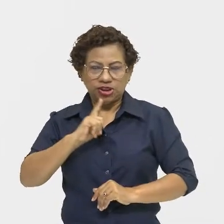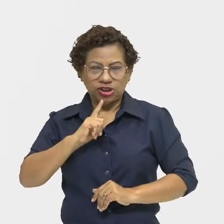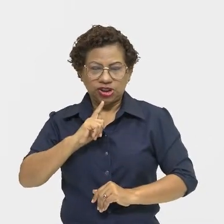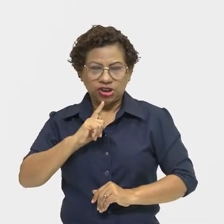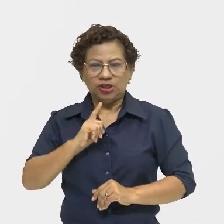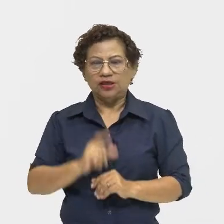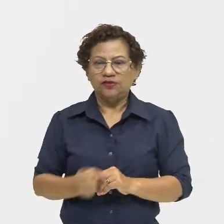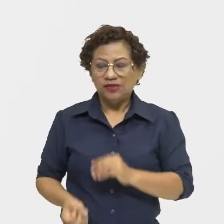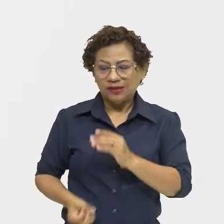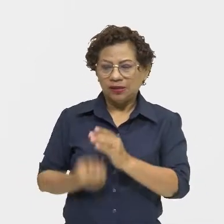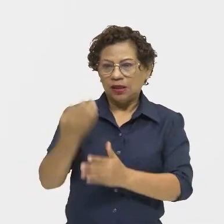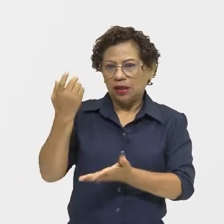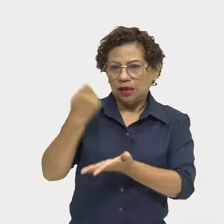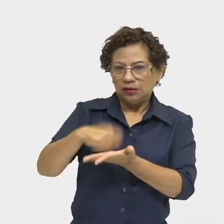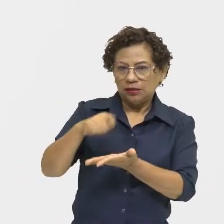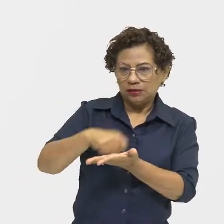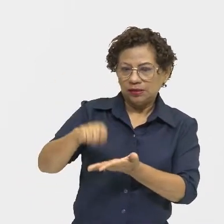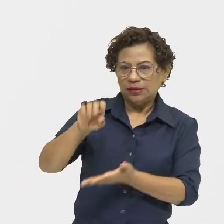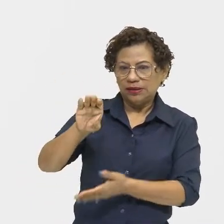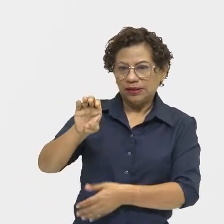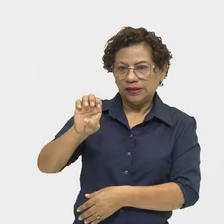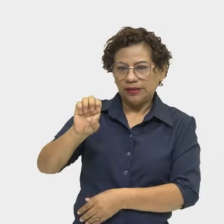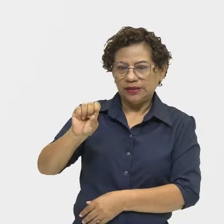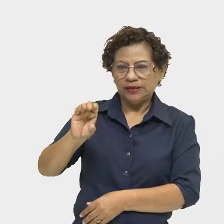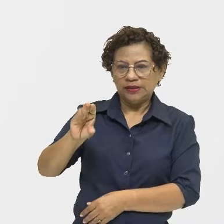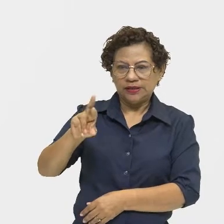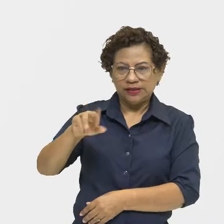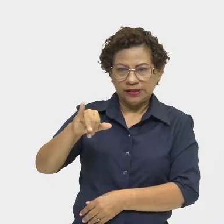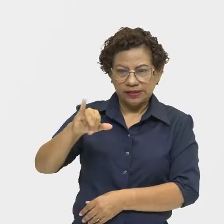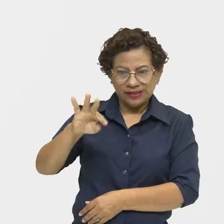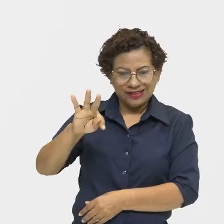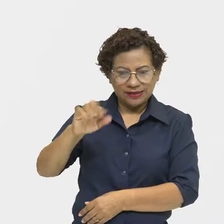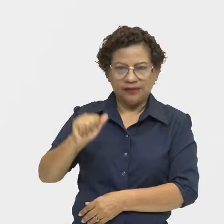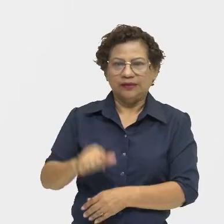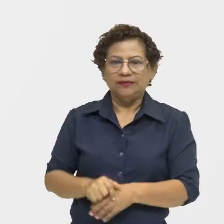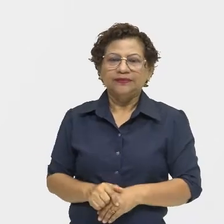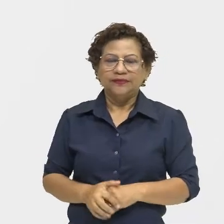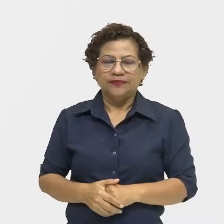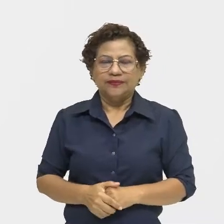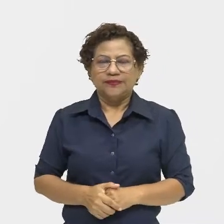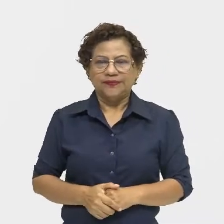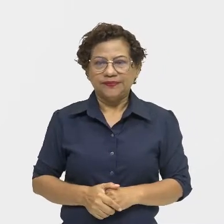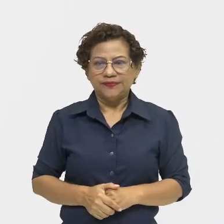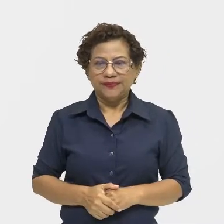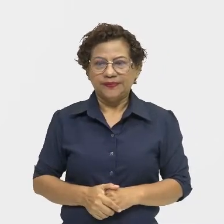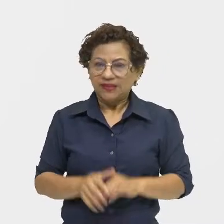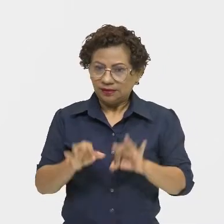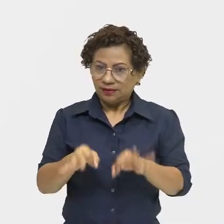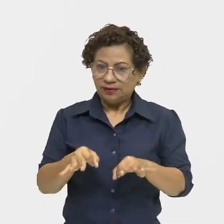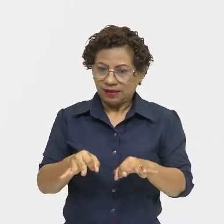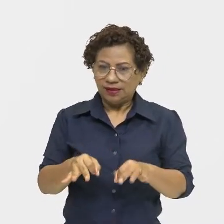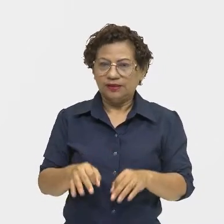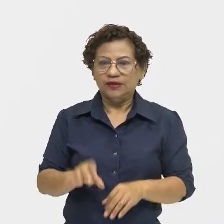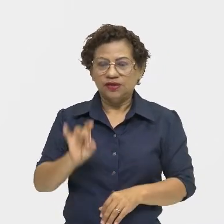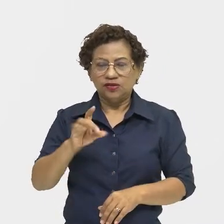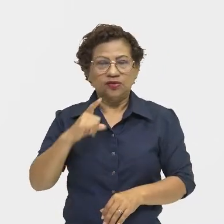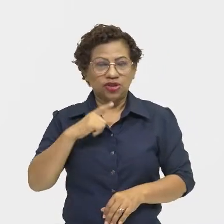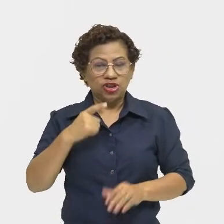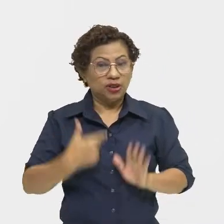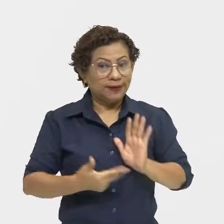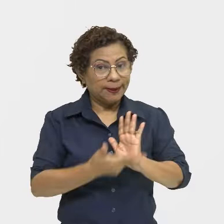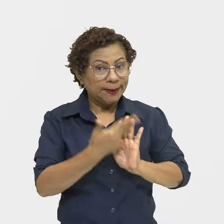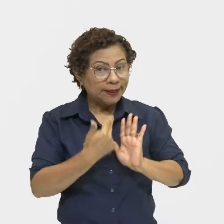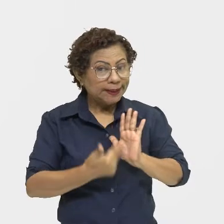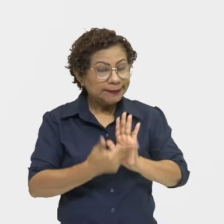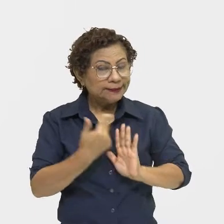escrita. Quer dizer, nesse momento ainda nós não temos uma escrita, certo? Temos a questão dos desenhos, que são